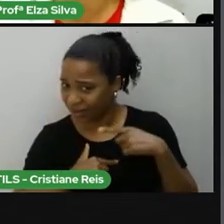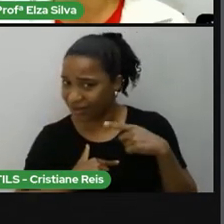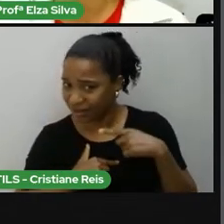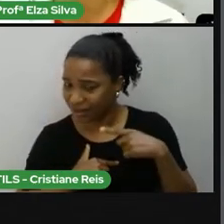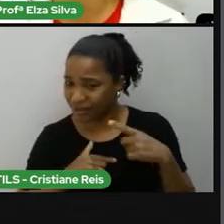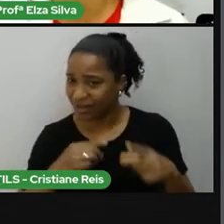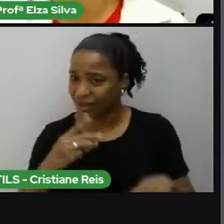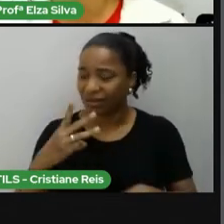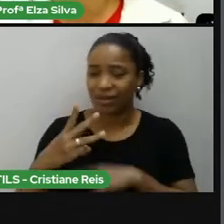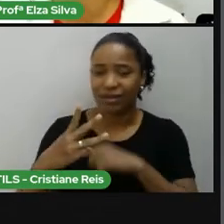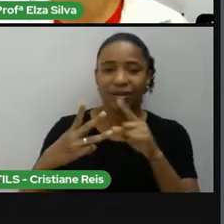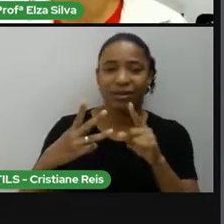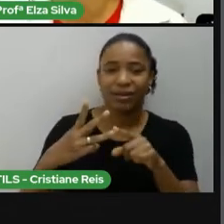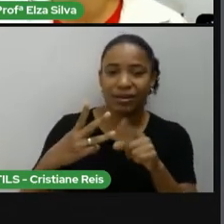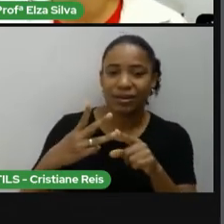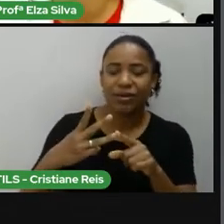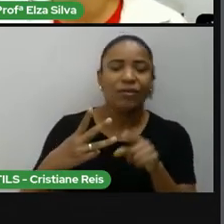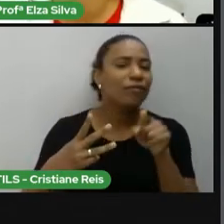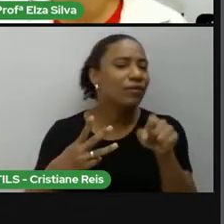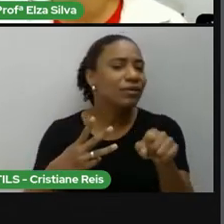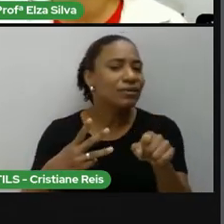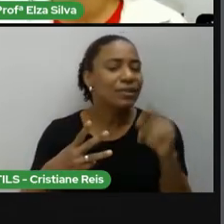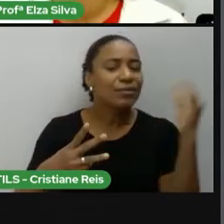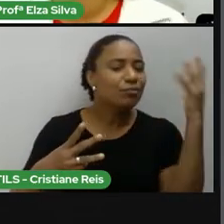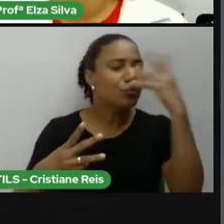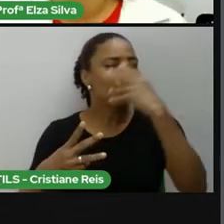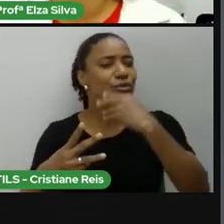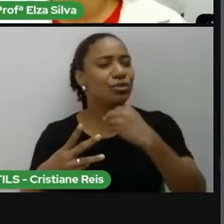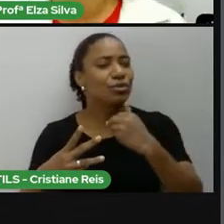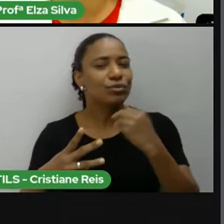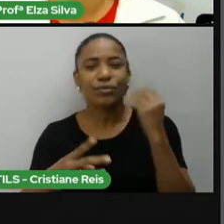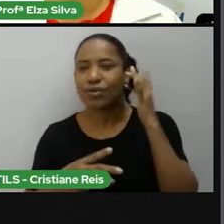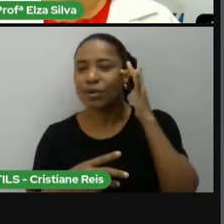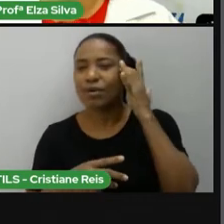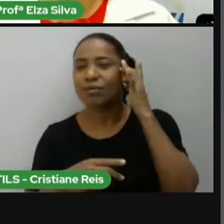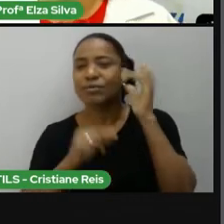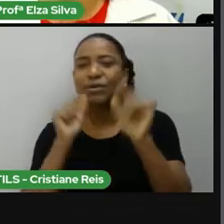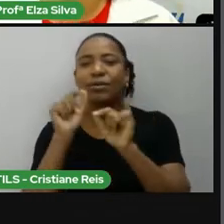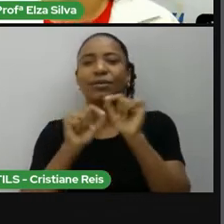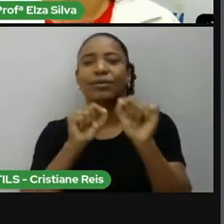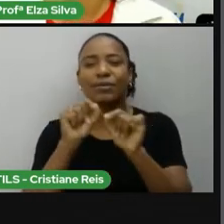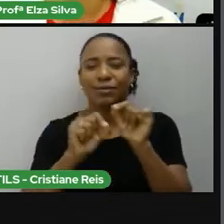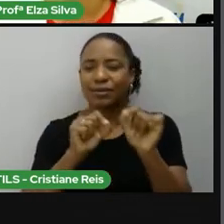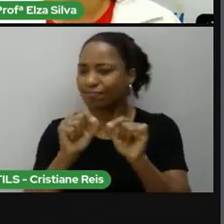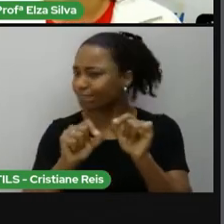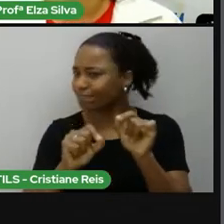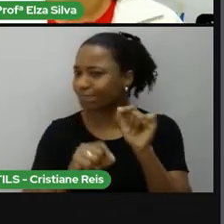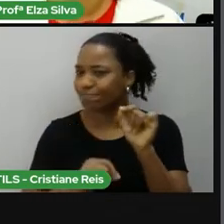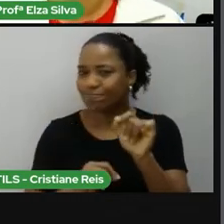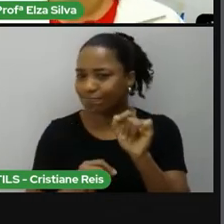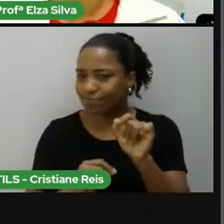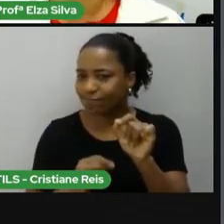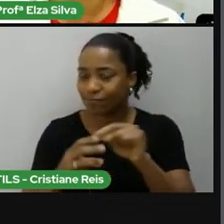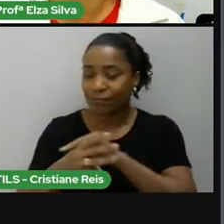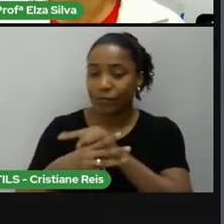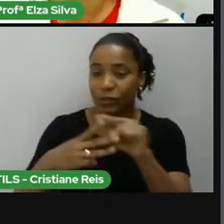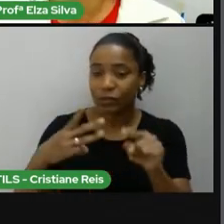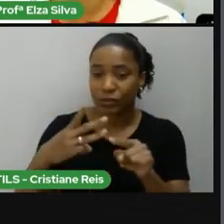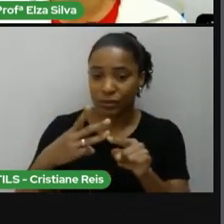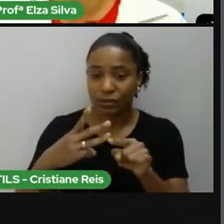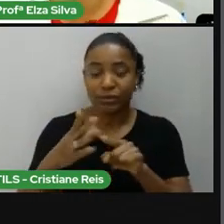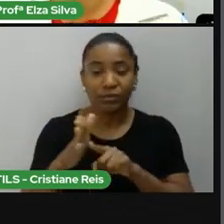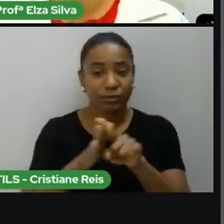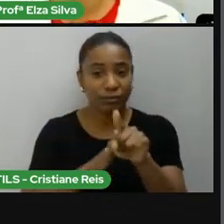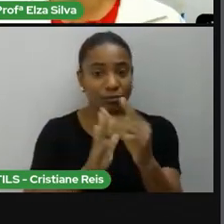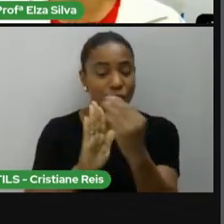O que você acha bonito? Anotem essas perguntas no caderno e registrem